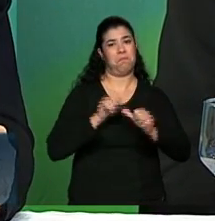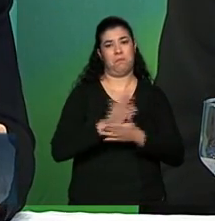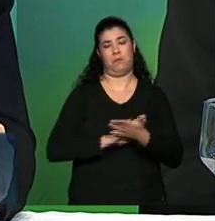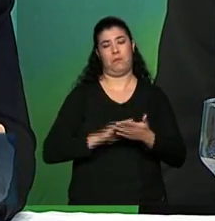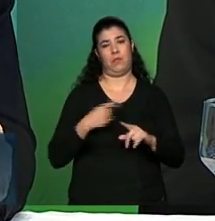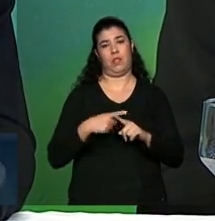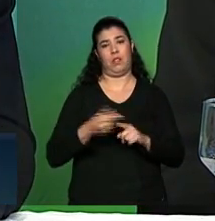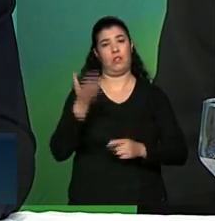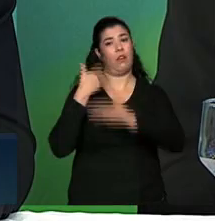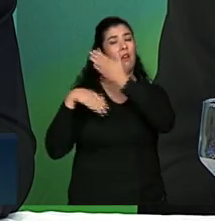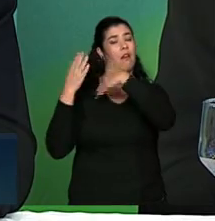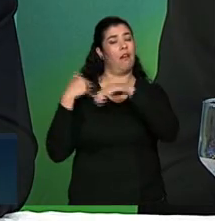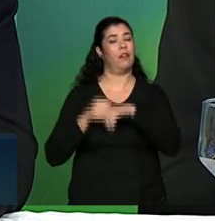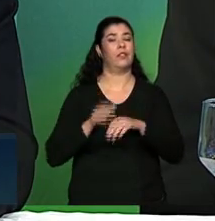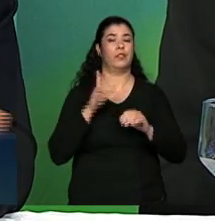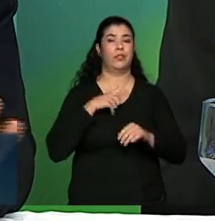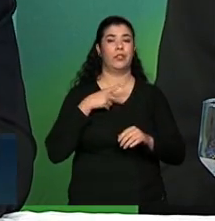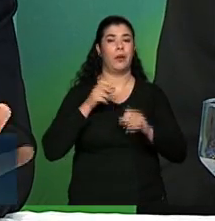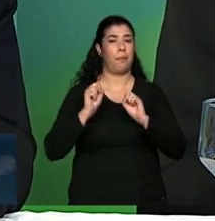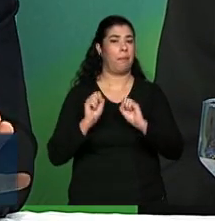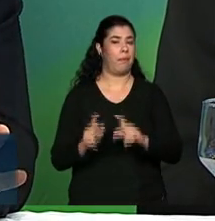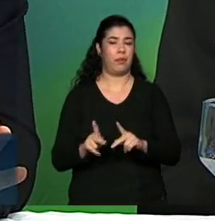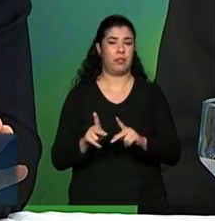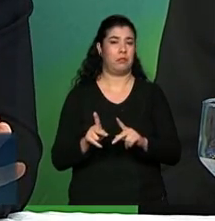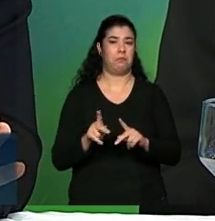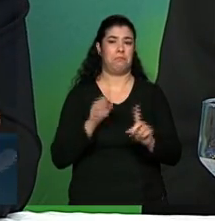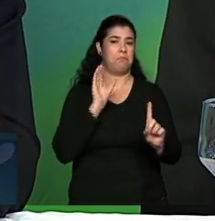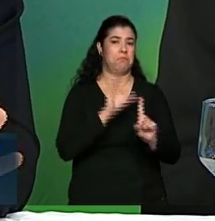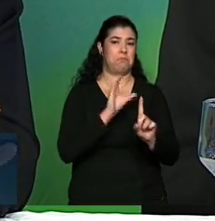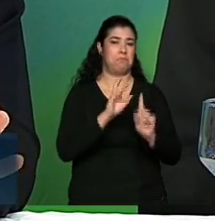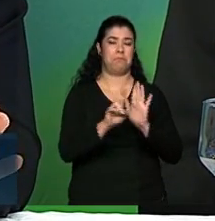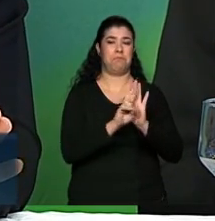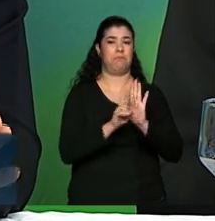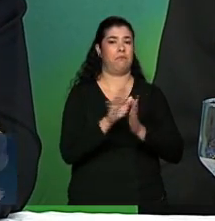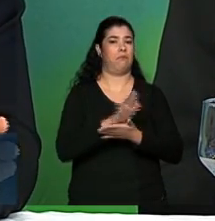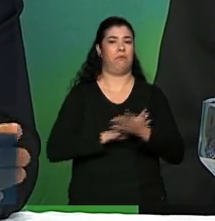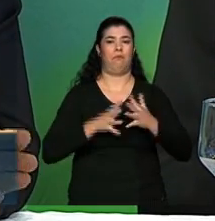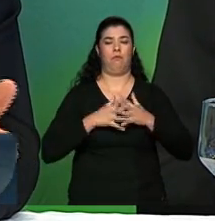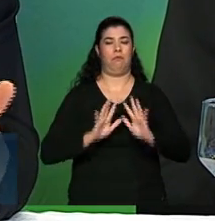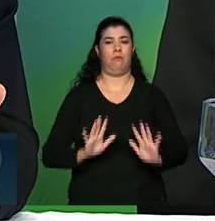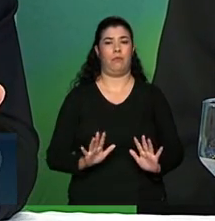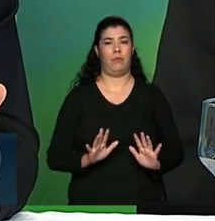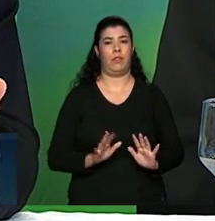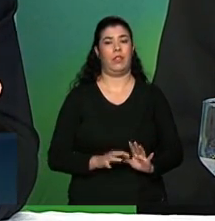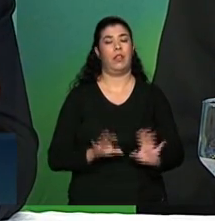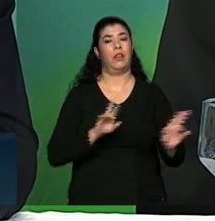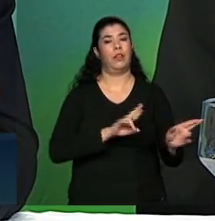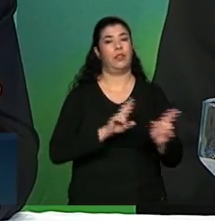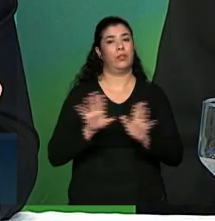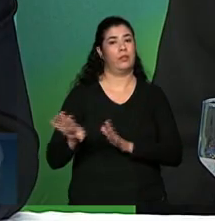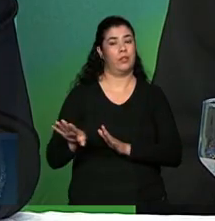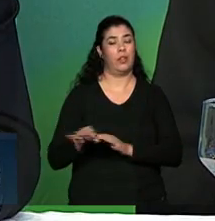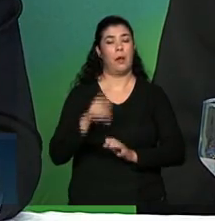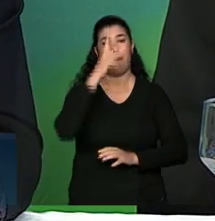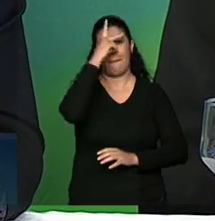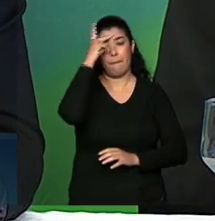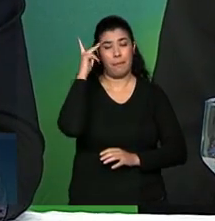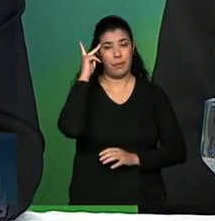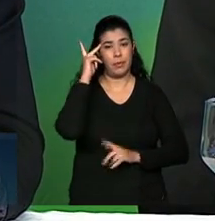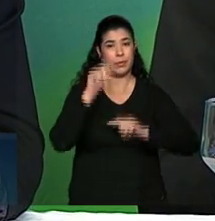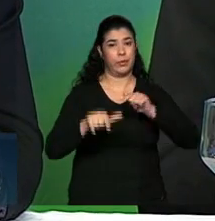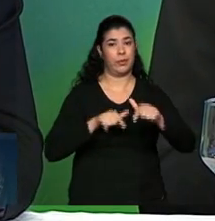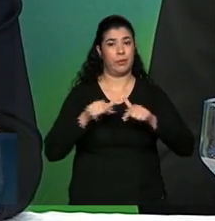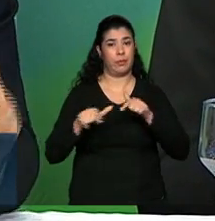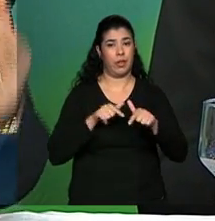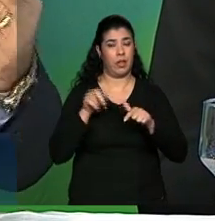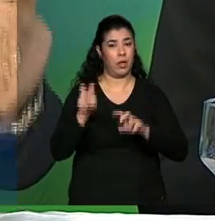aposentado então não tem não tem nenhuma implicação para os rurais tão pouco porque os rurais